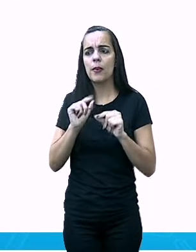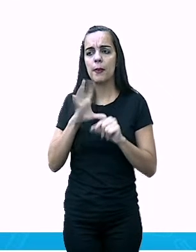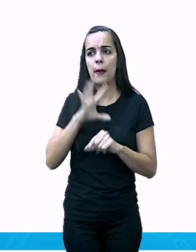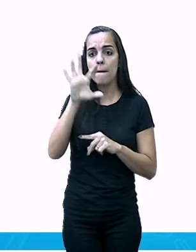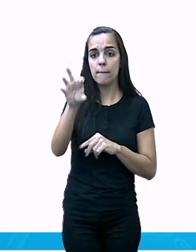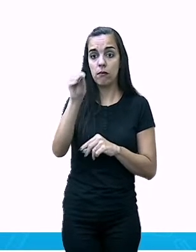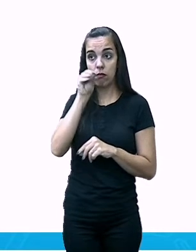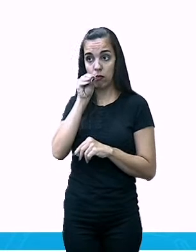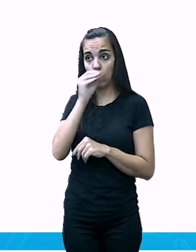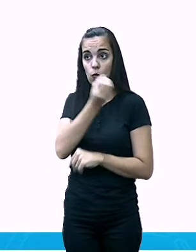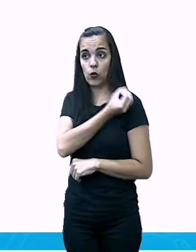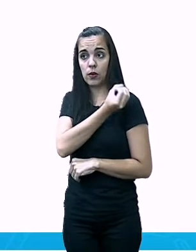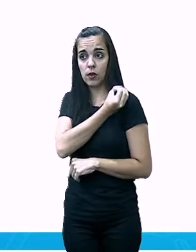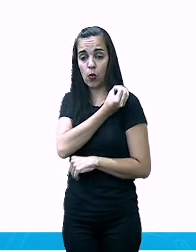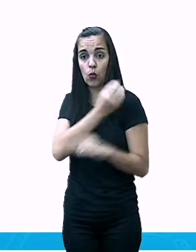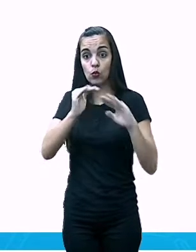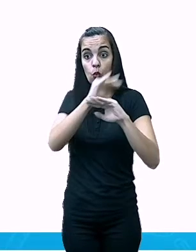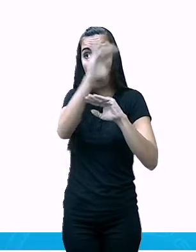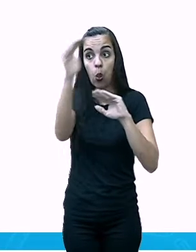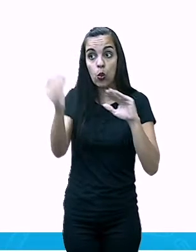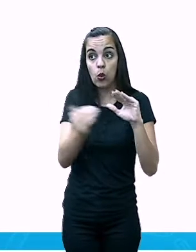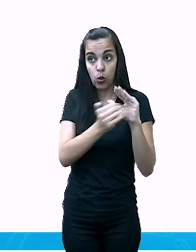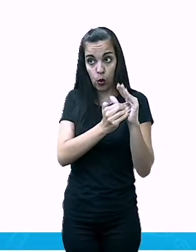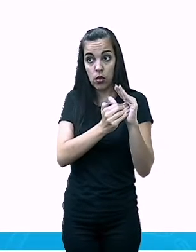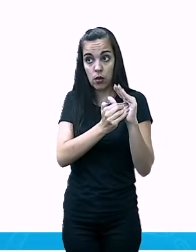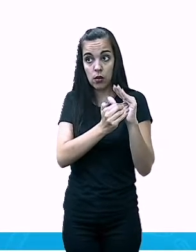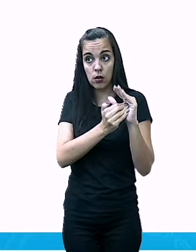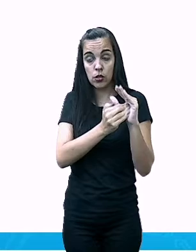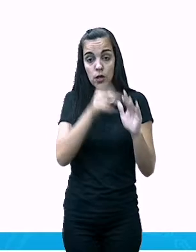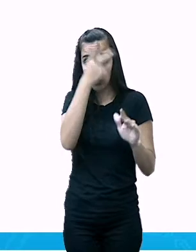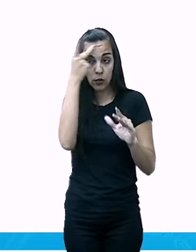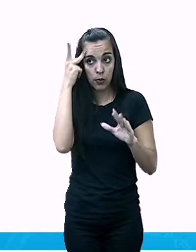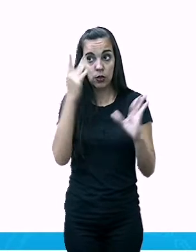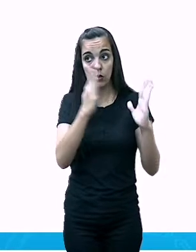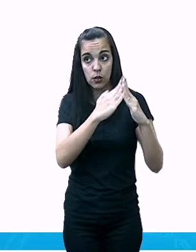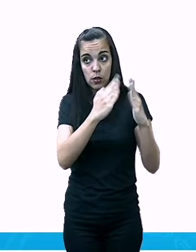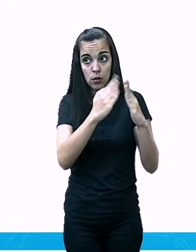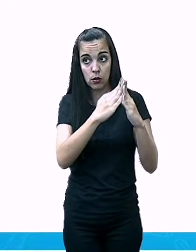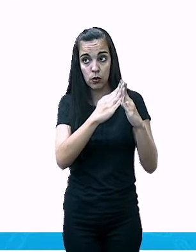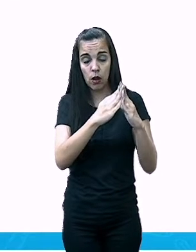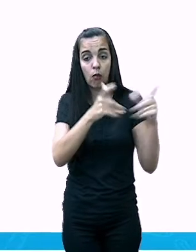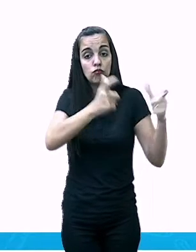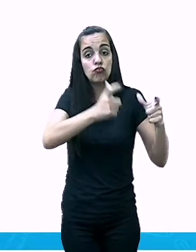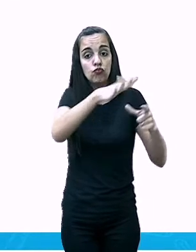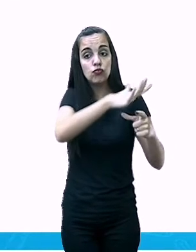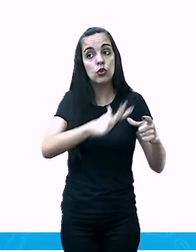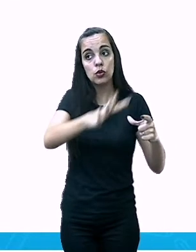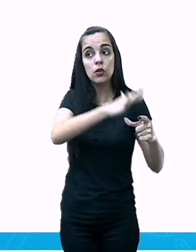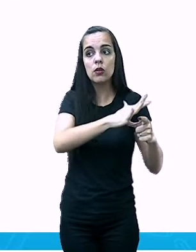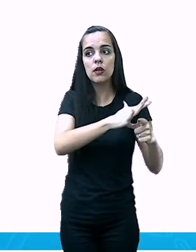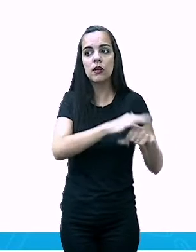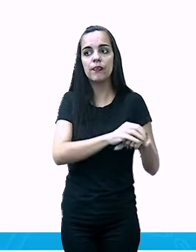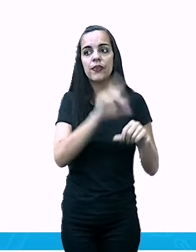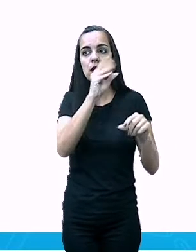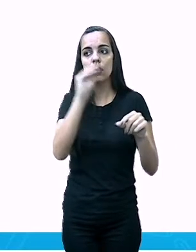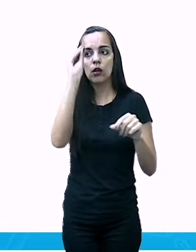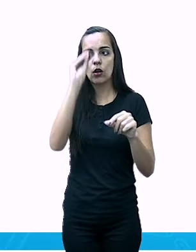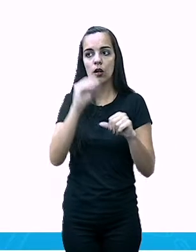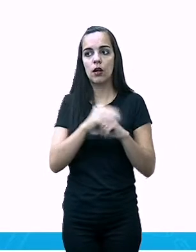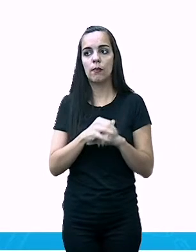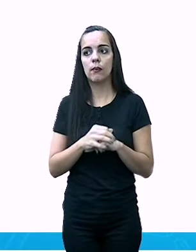número total de habitantes de um determinado lugar. Você vai colocar lá.